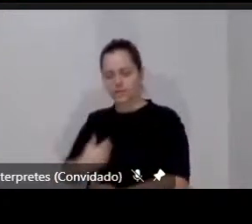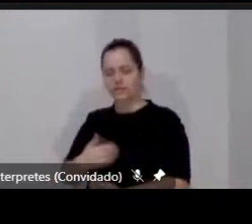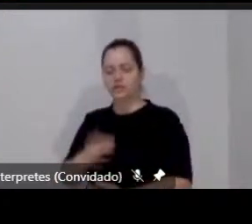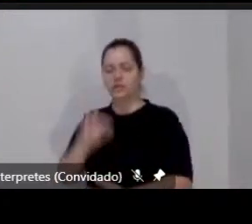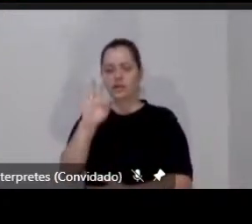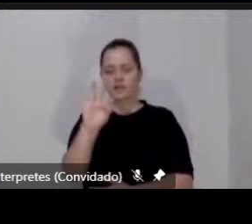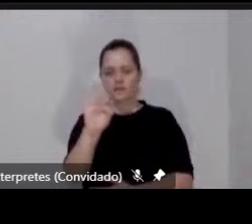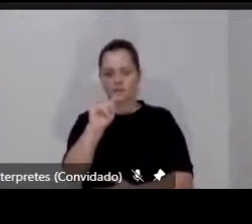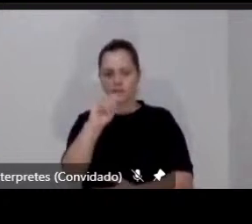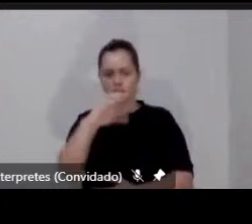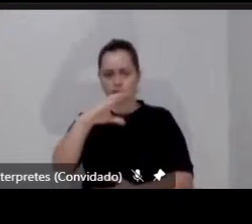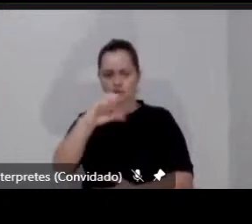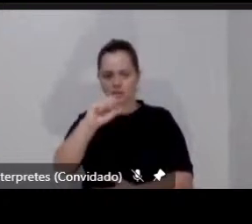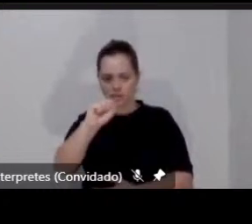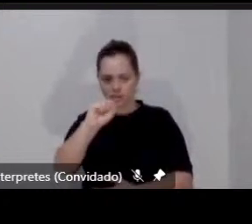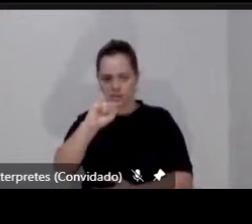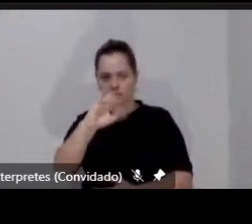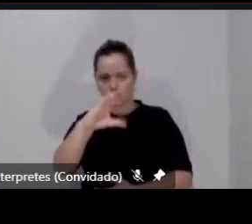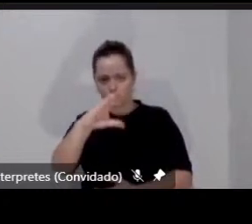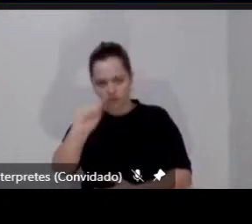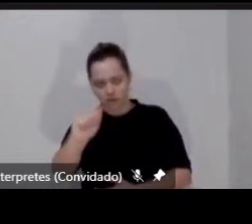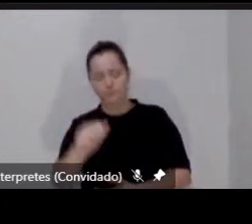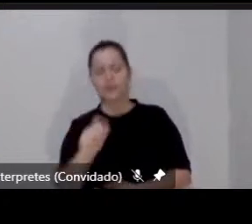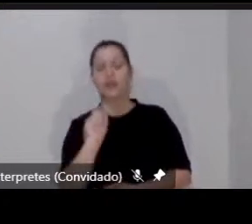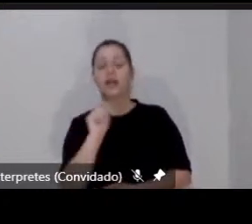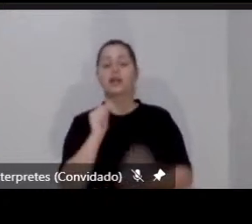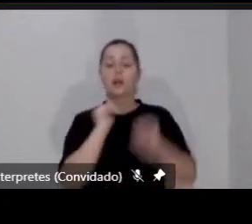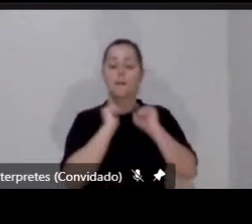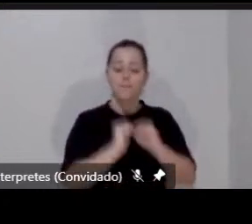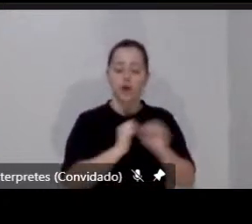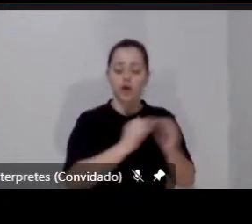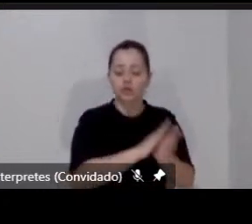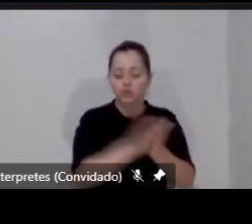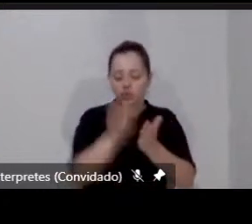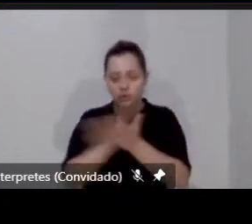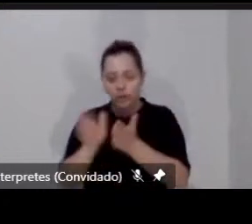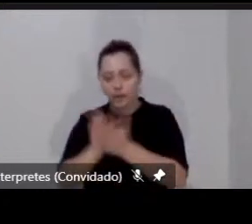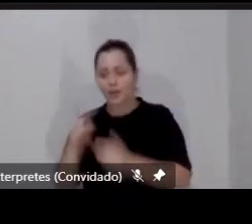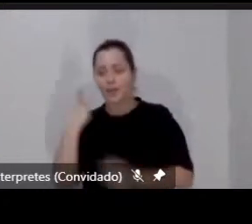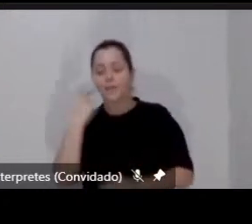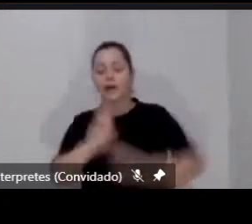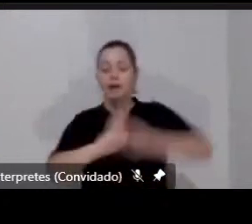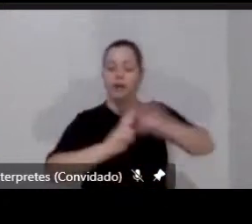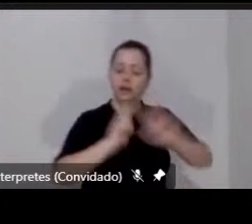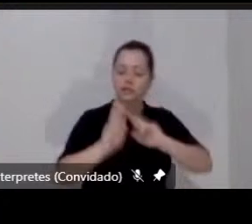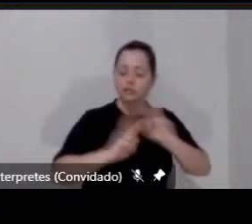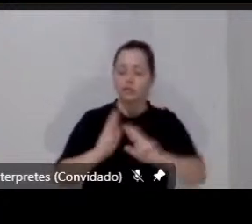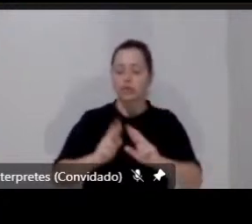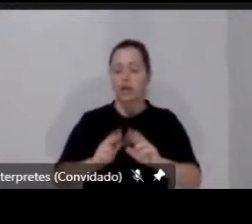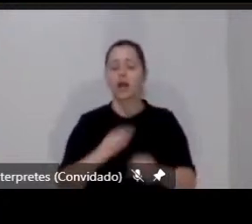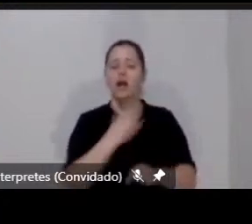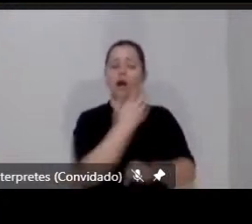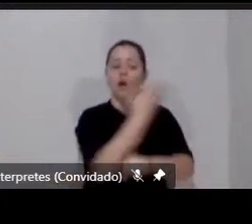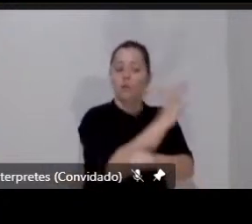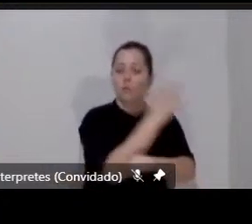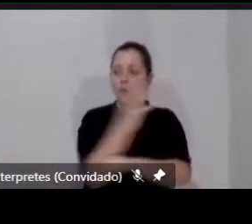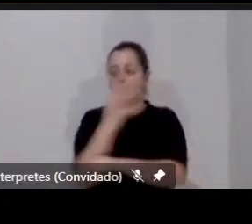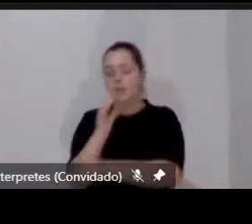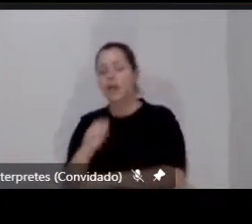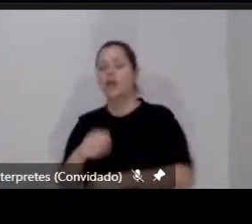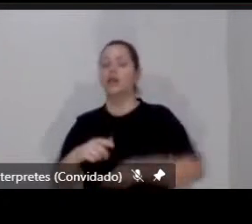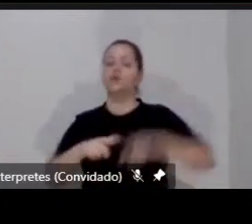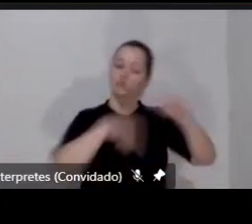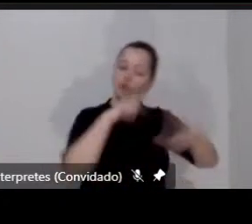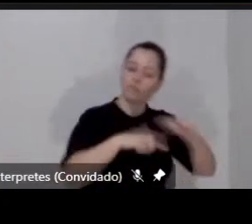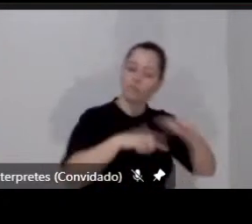nós podemos nos deslocar para já nos relacionar ao ambiente, a funções diferentes em termos